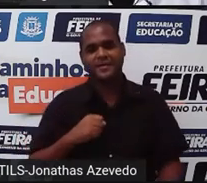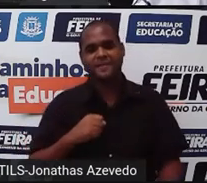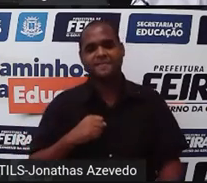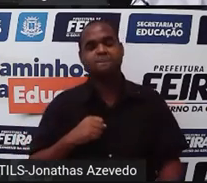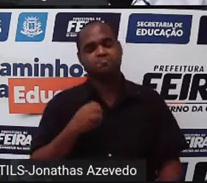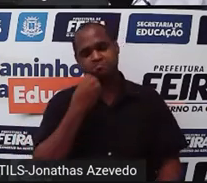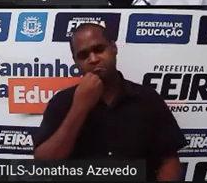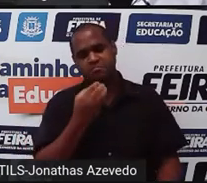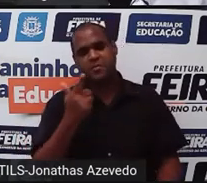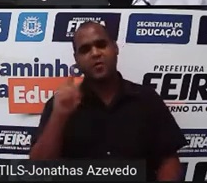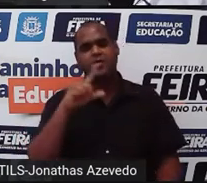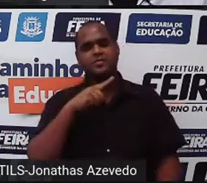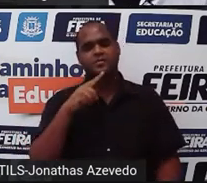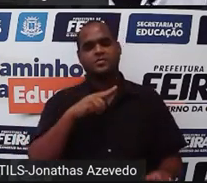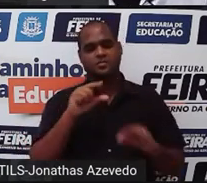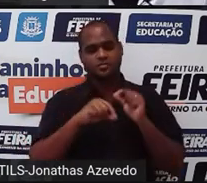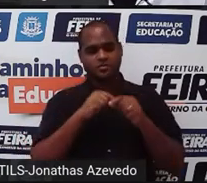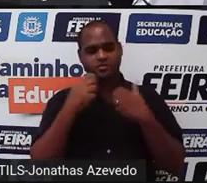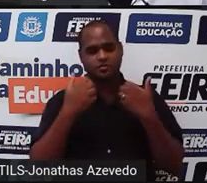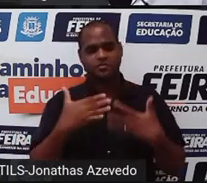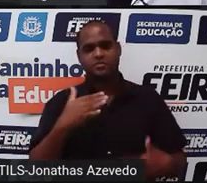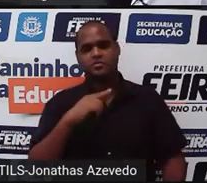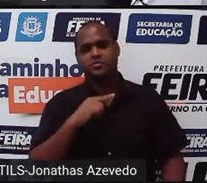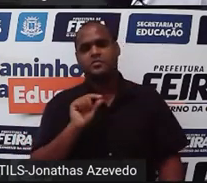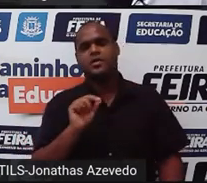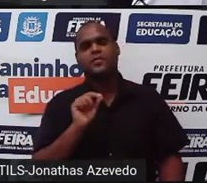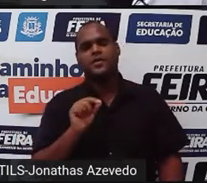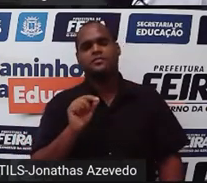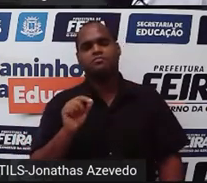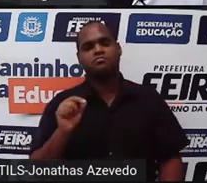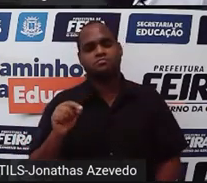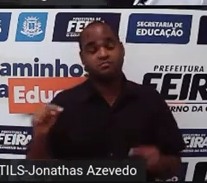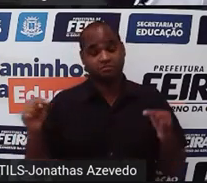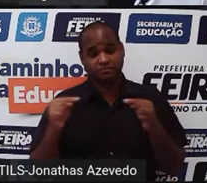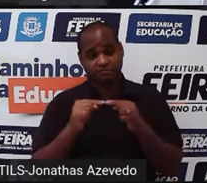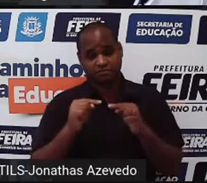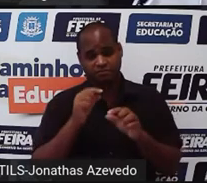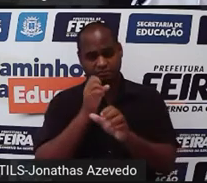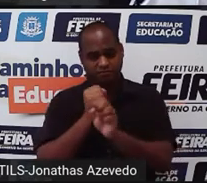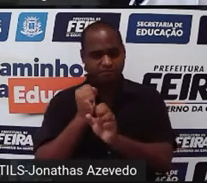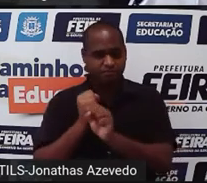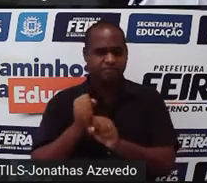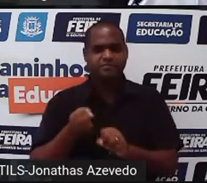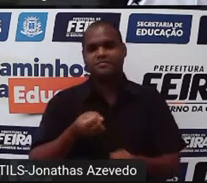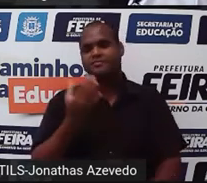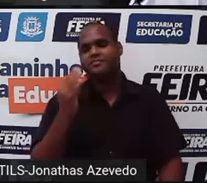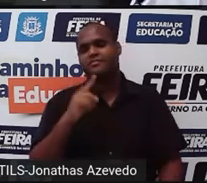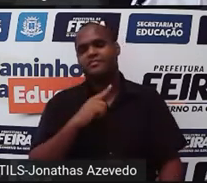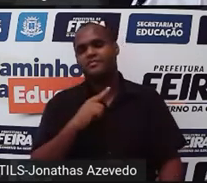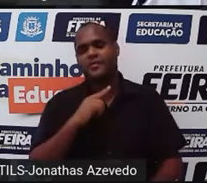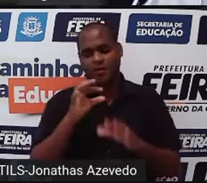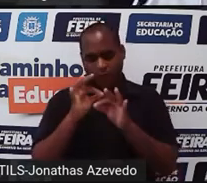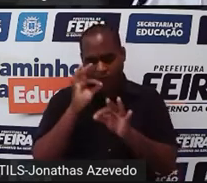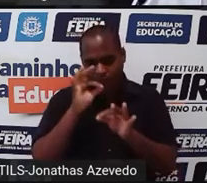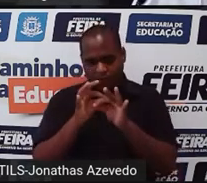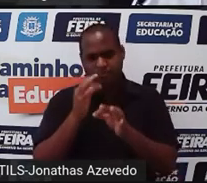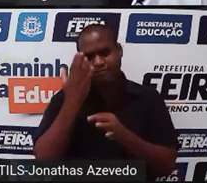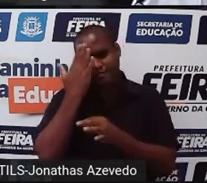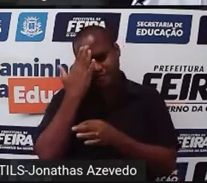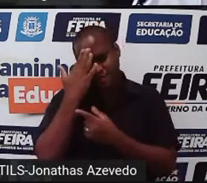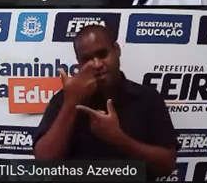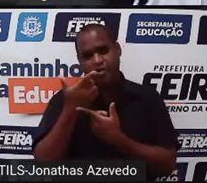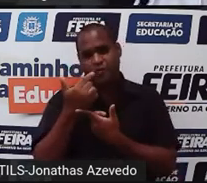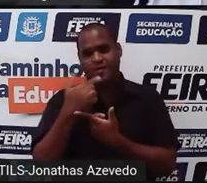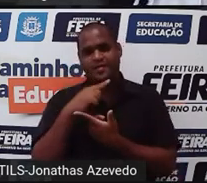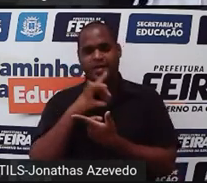Bom, a outra agora tem mais uma parte ali que tem a ver com a quantidade de canudos. Eu sei que são 12 canudos para